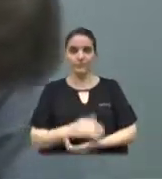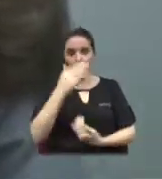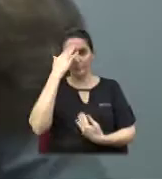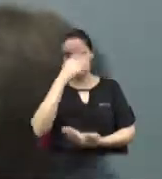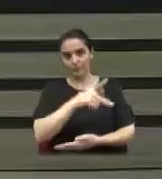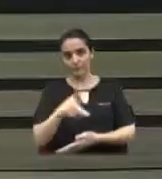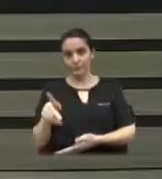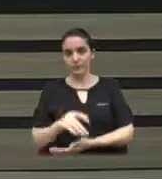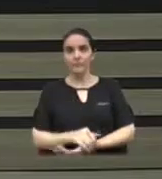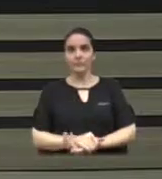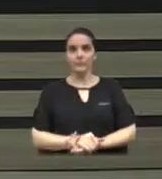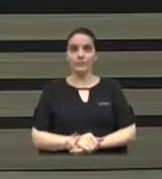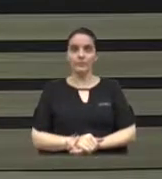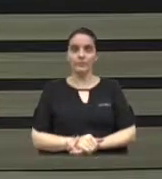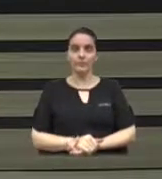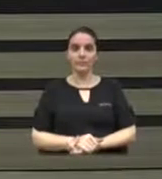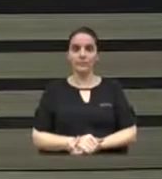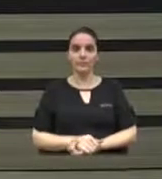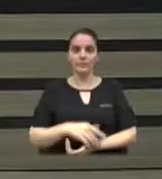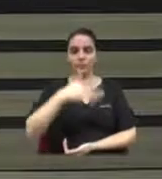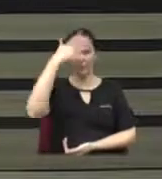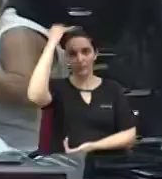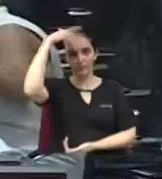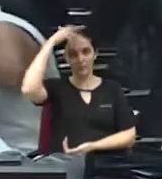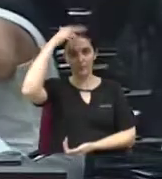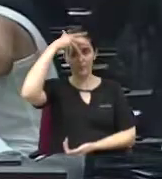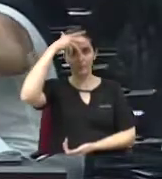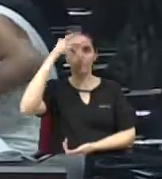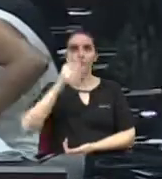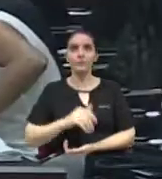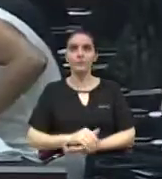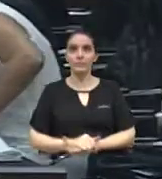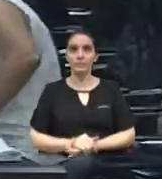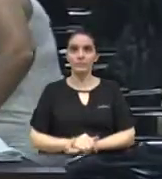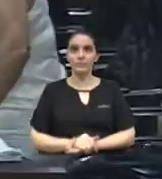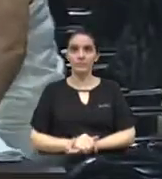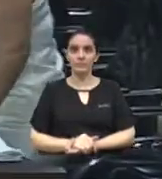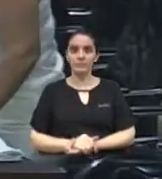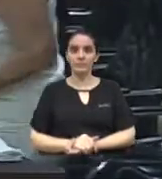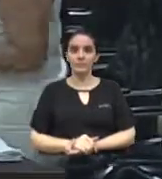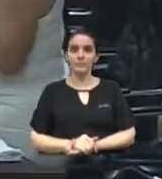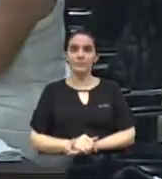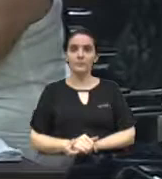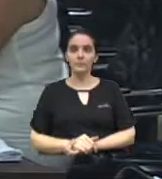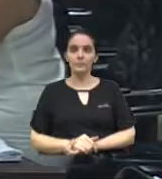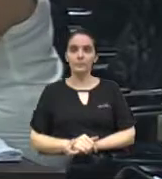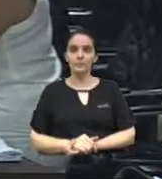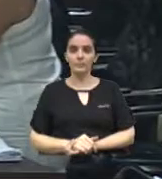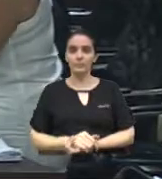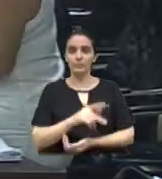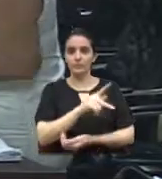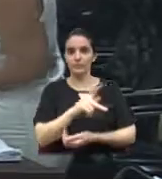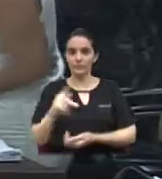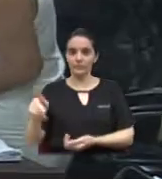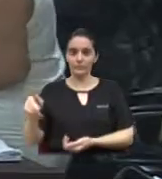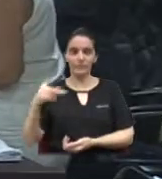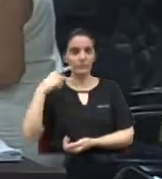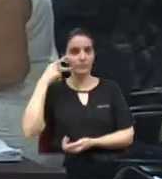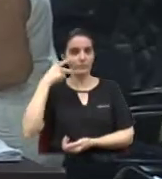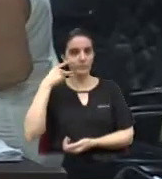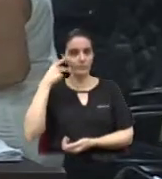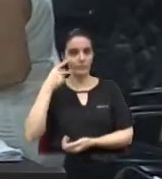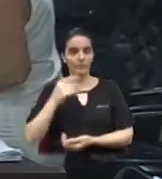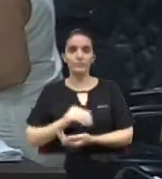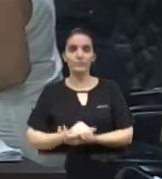Continua a discussão. Desejo discutir, senhor presidente. Com palavra a vereadora Érica Tanque. Senhor presidente, nobres pares,